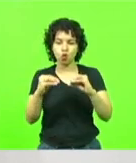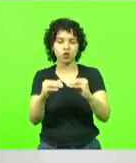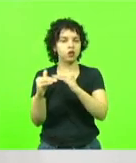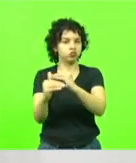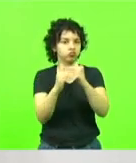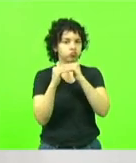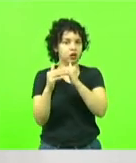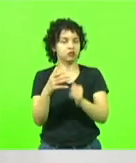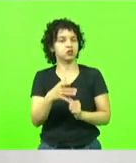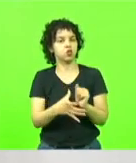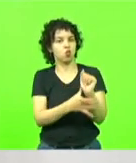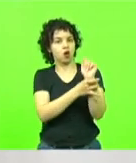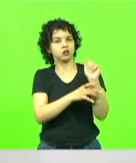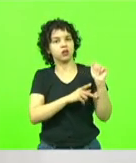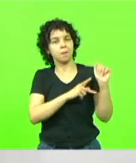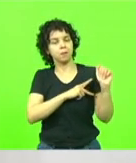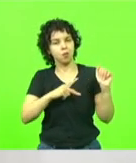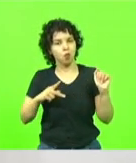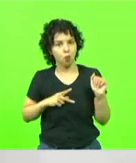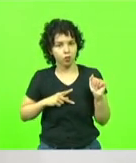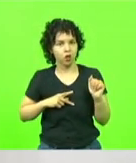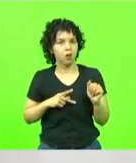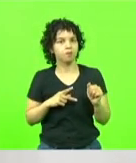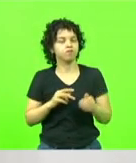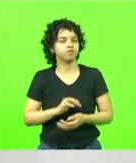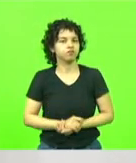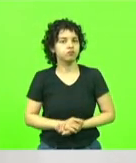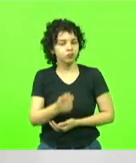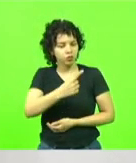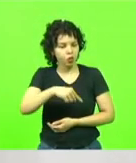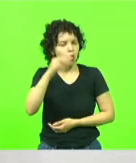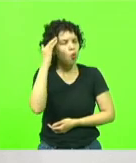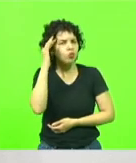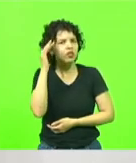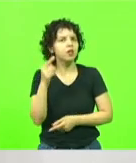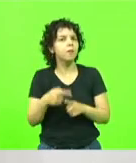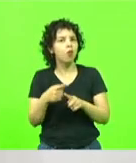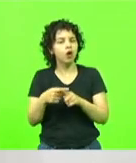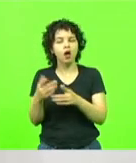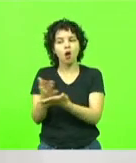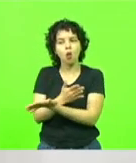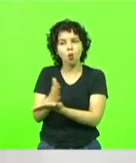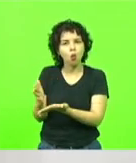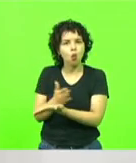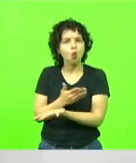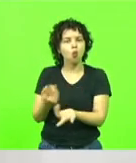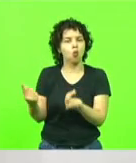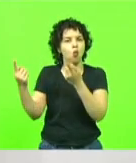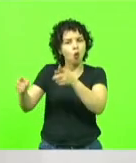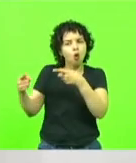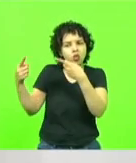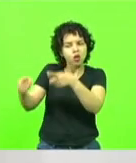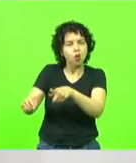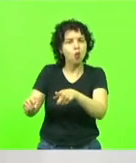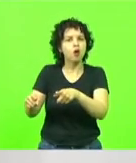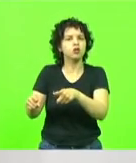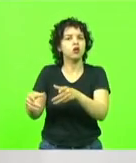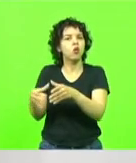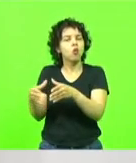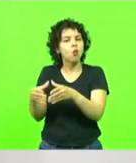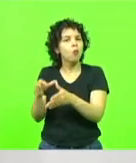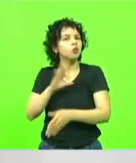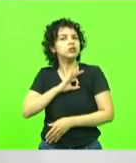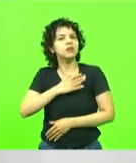Ou seja, não se consegue entender do porquê de alguns crucificarem somente os oficiais militares